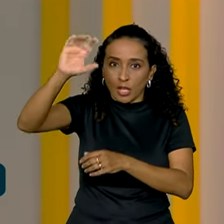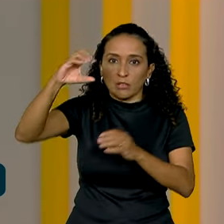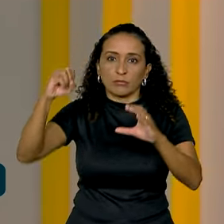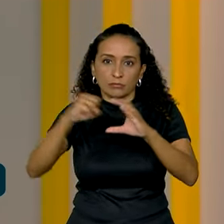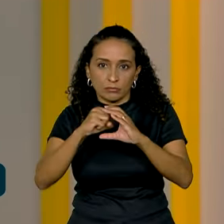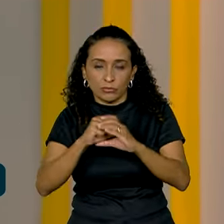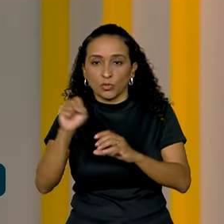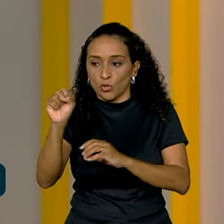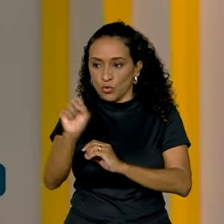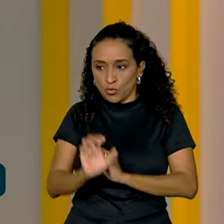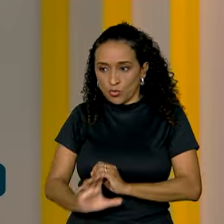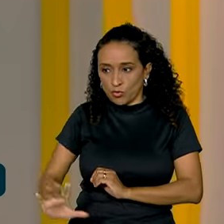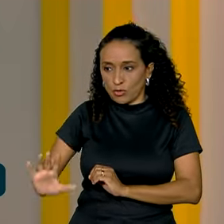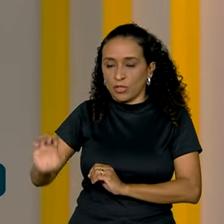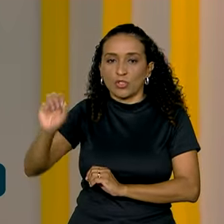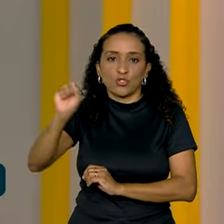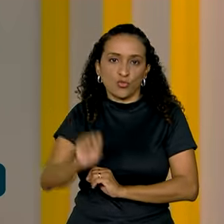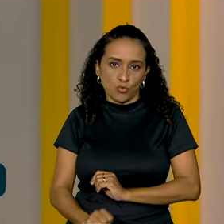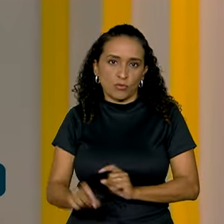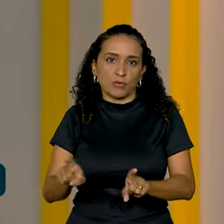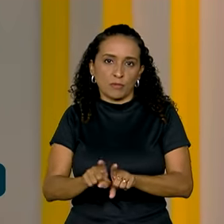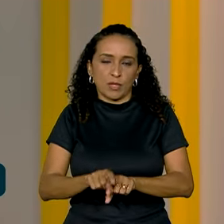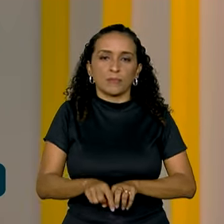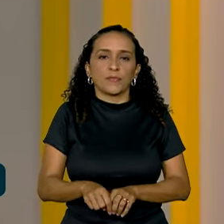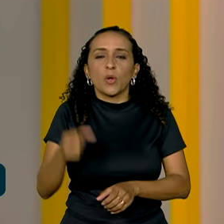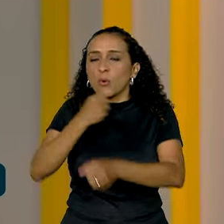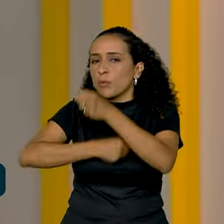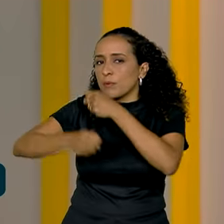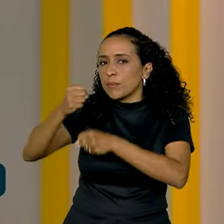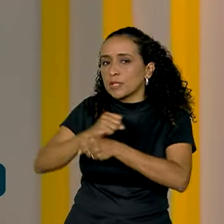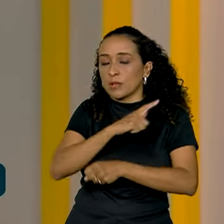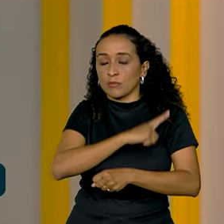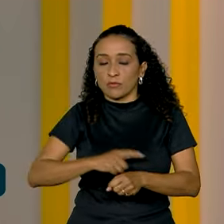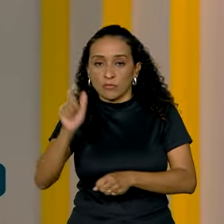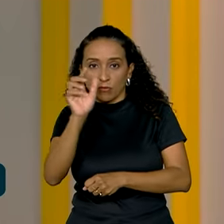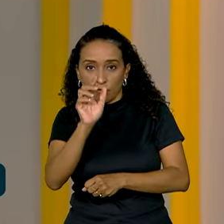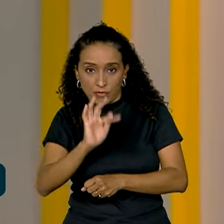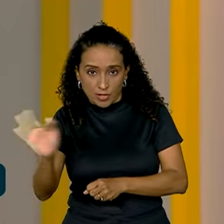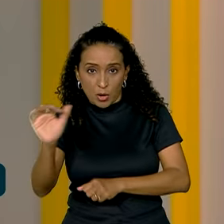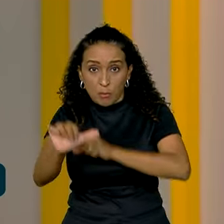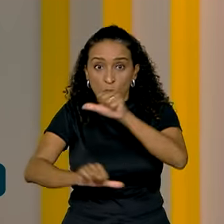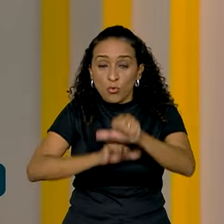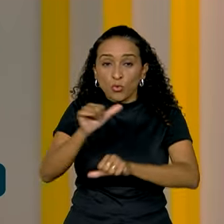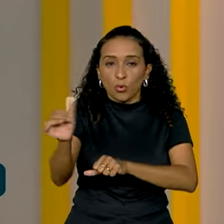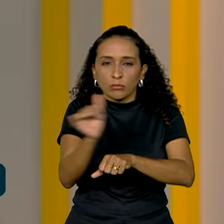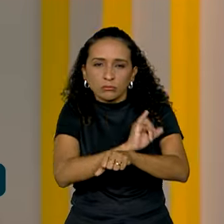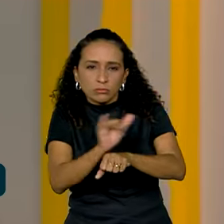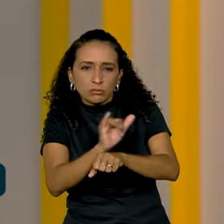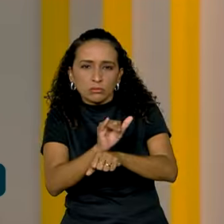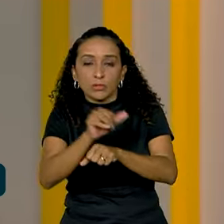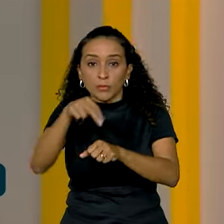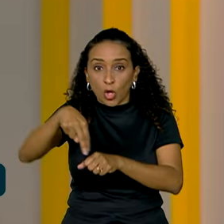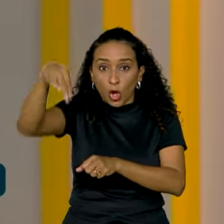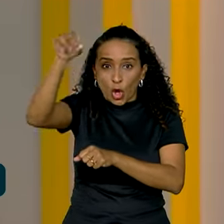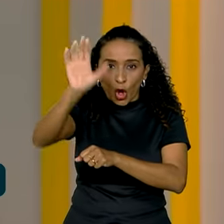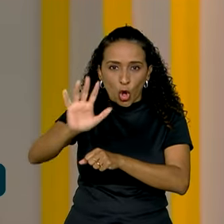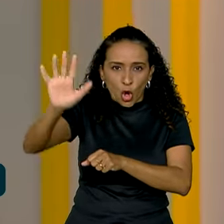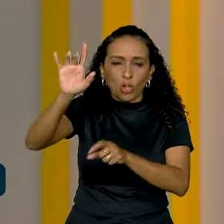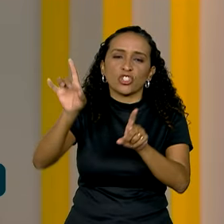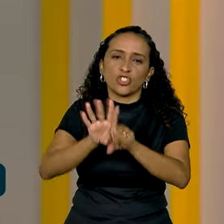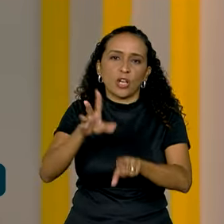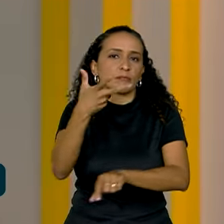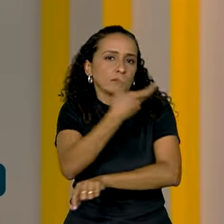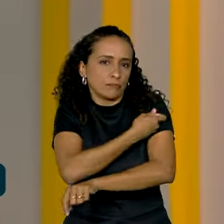-Oeste, Sudeste e Sul. No ano passado, o governo federal mudou a estratégia da campanha para a região Norte e já